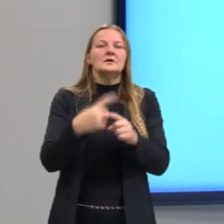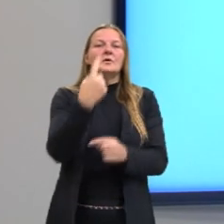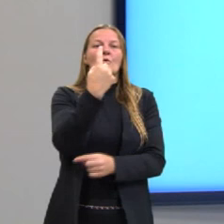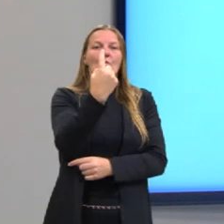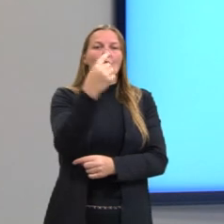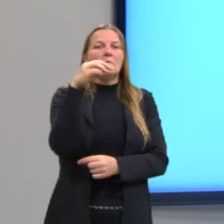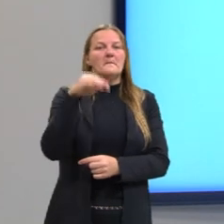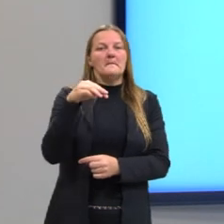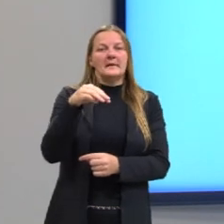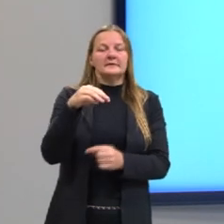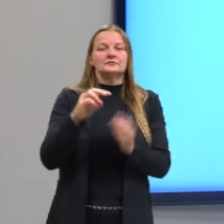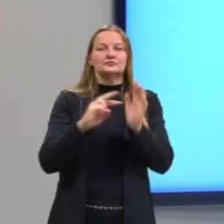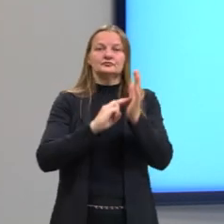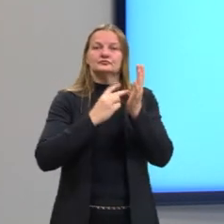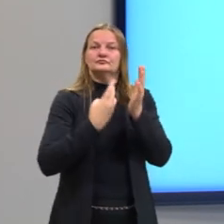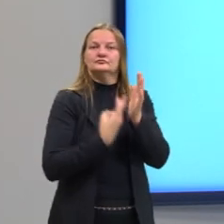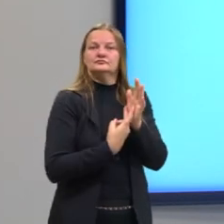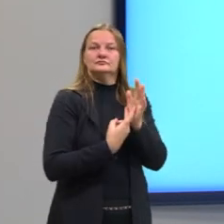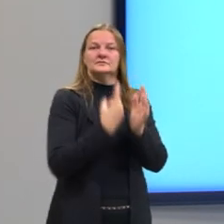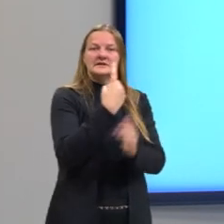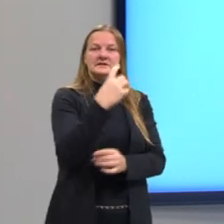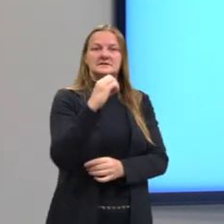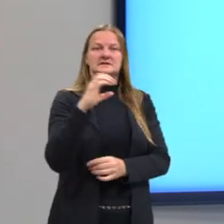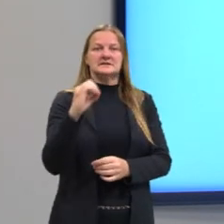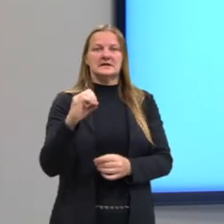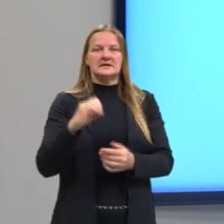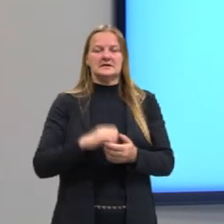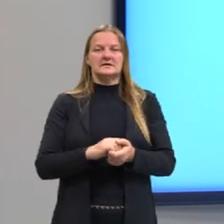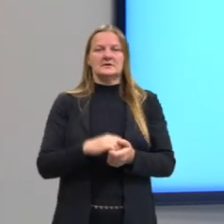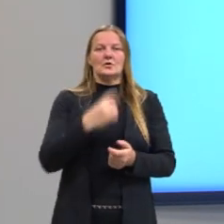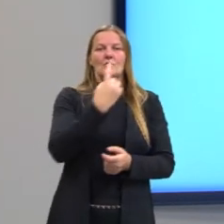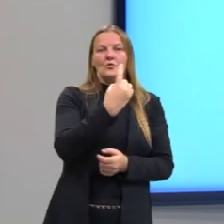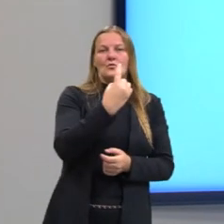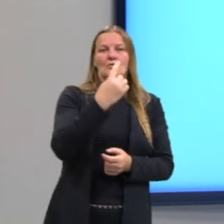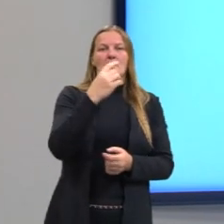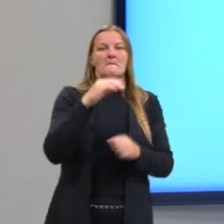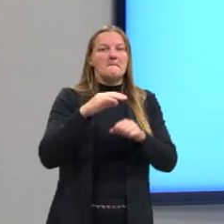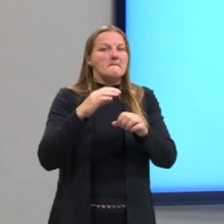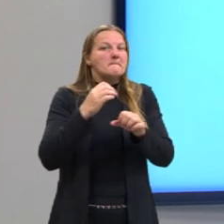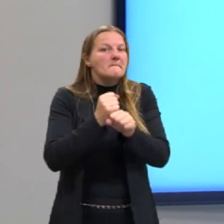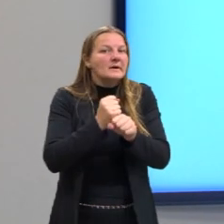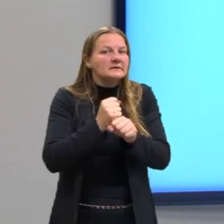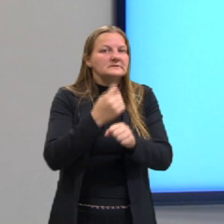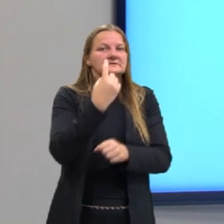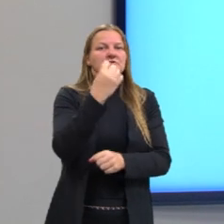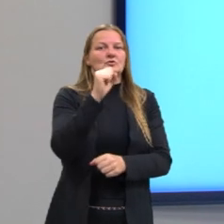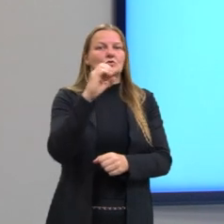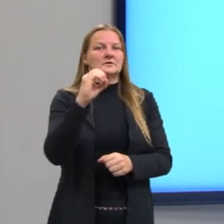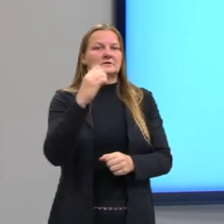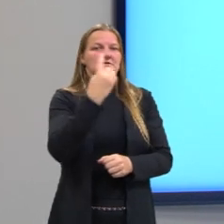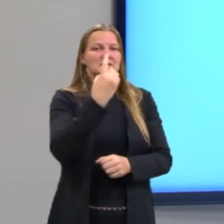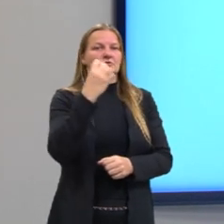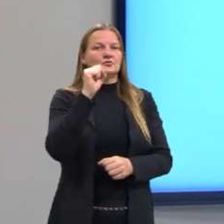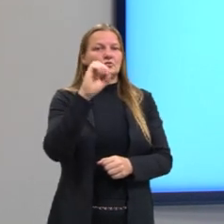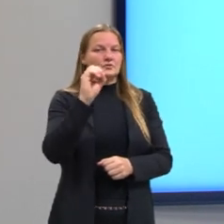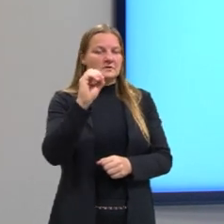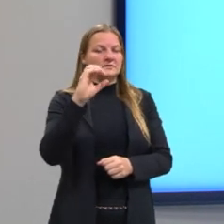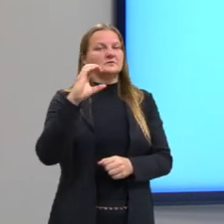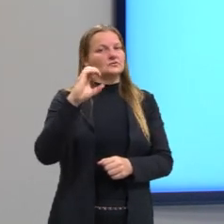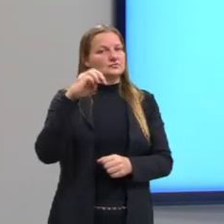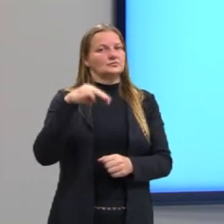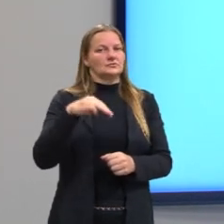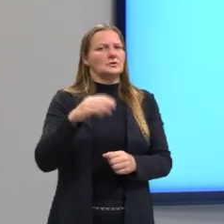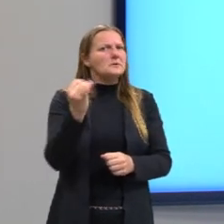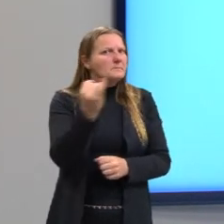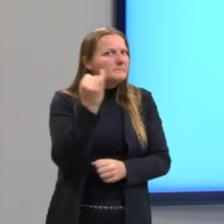nós temos a ideia de que 1,80m equivale, então, a 180cm. É